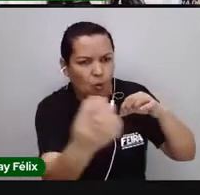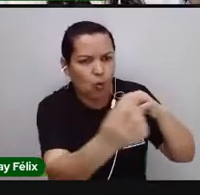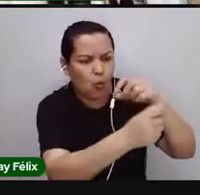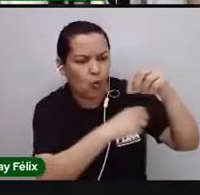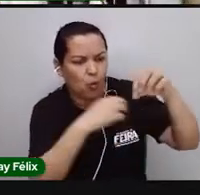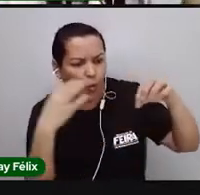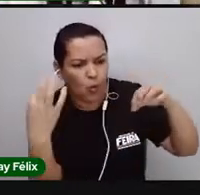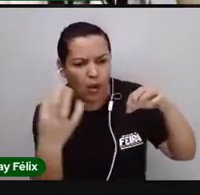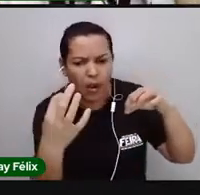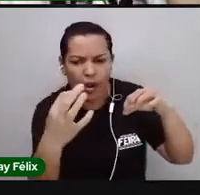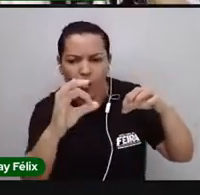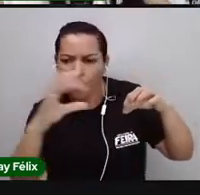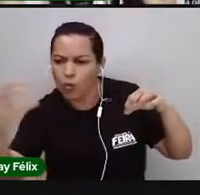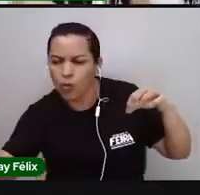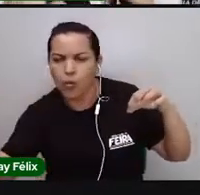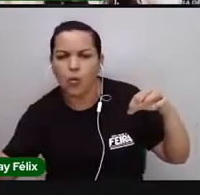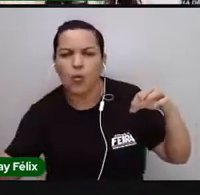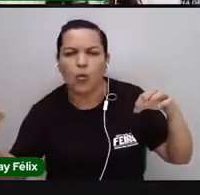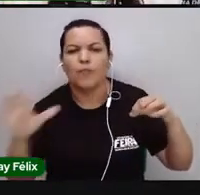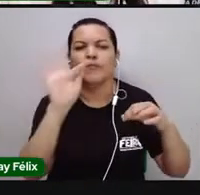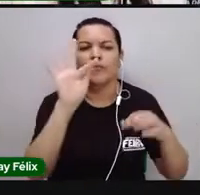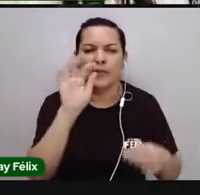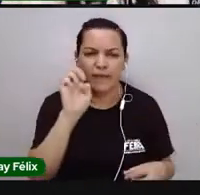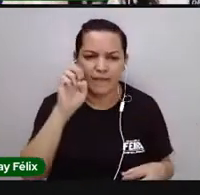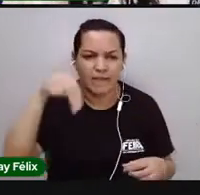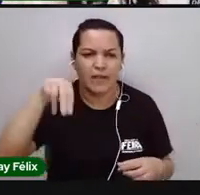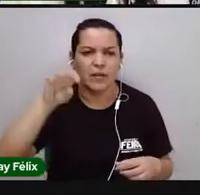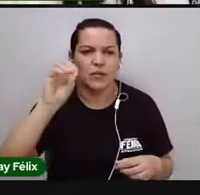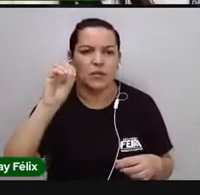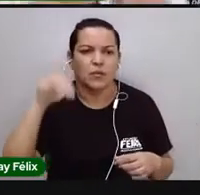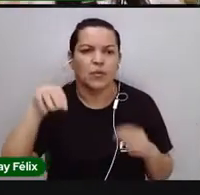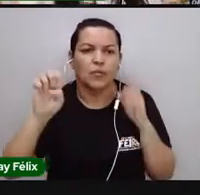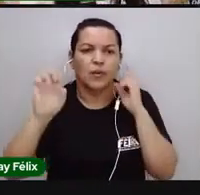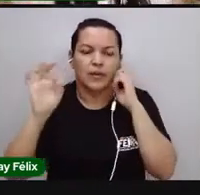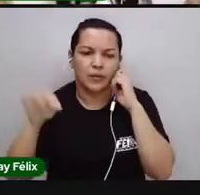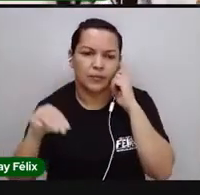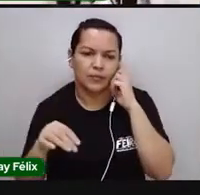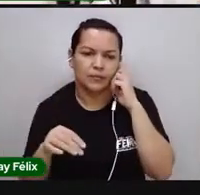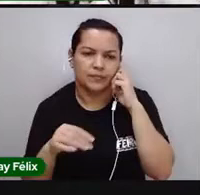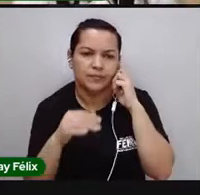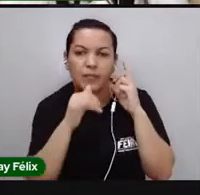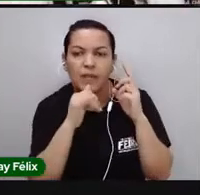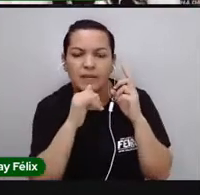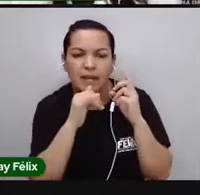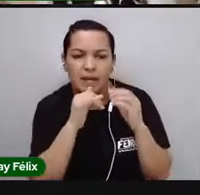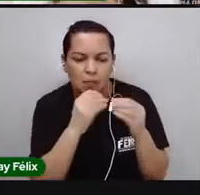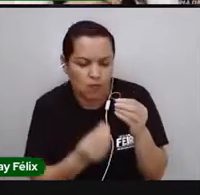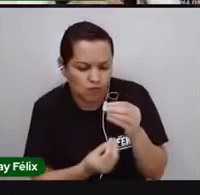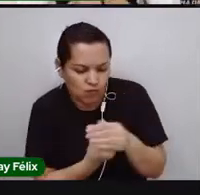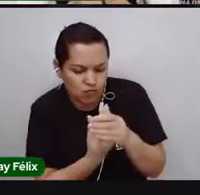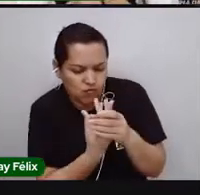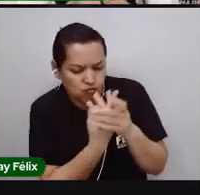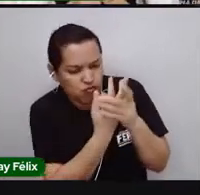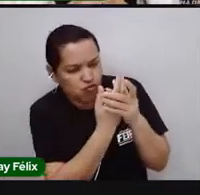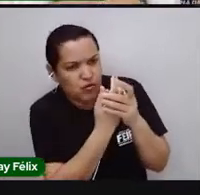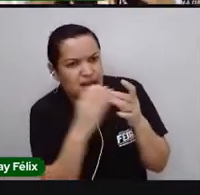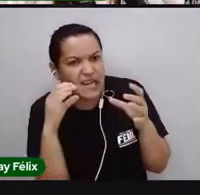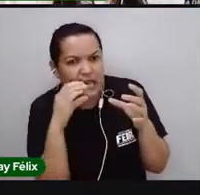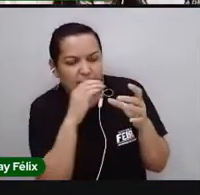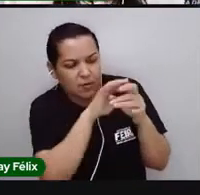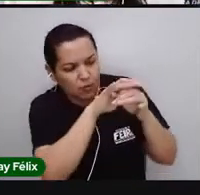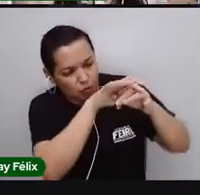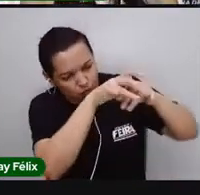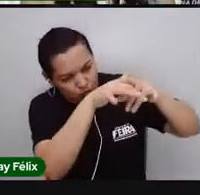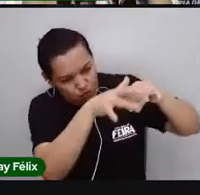ciência é um fenômeno, por exemplo, o vulcanismo. Um vulcão entrando na erupção,